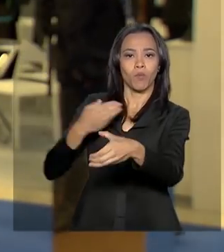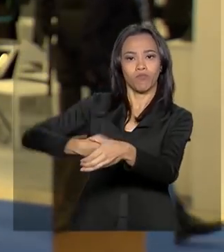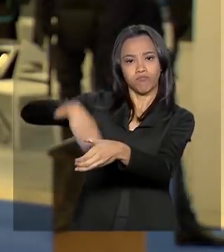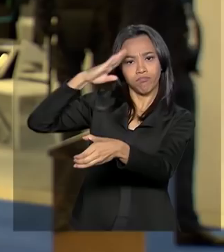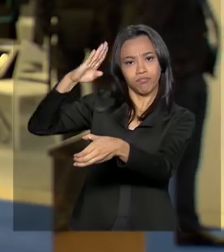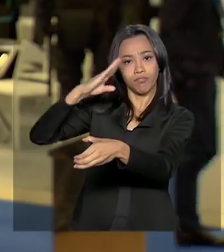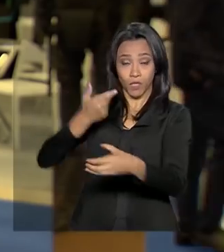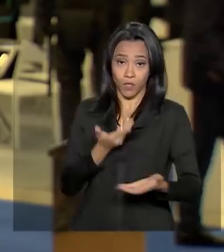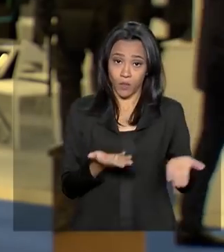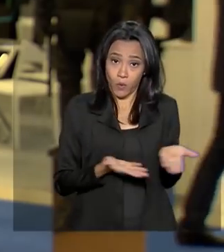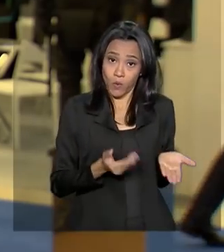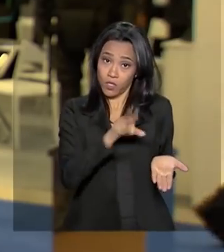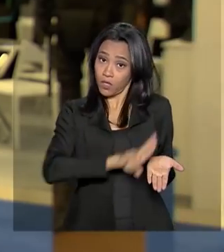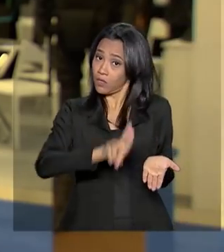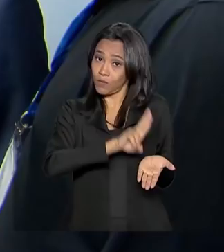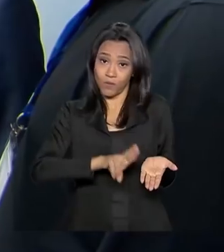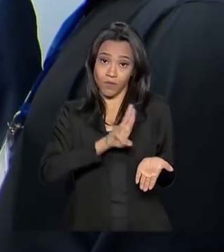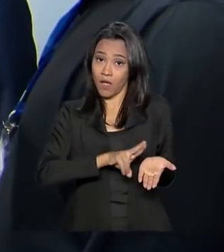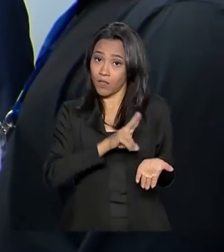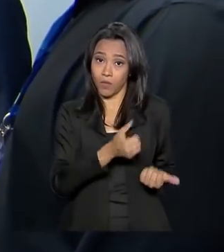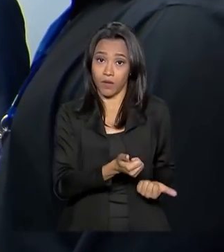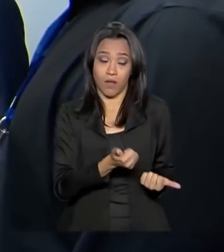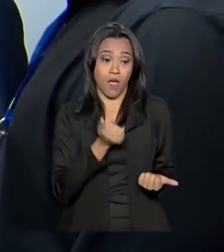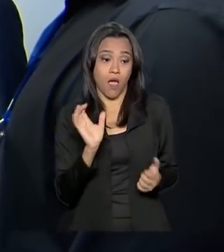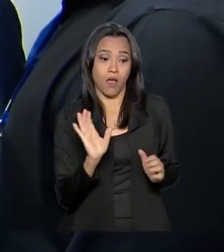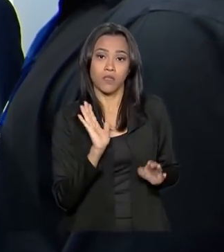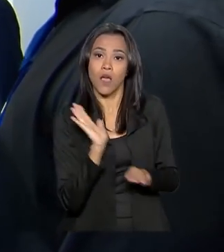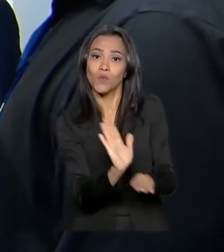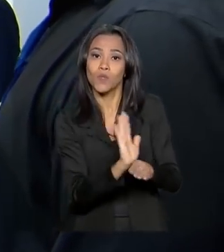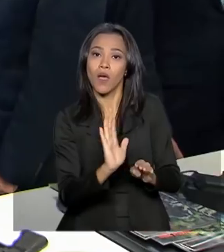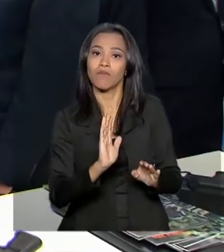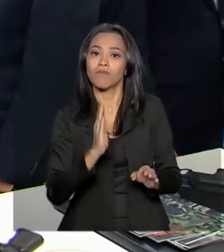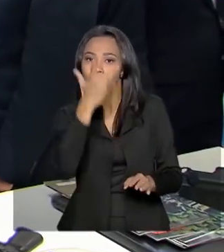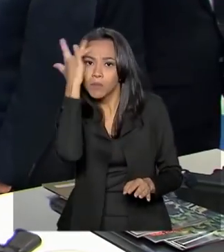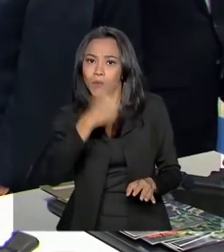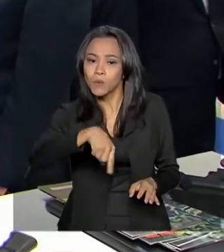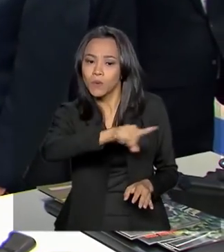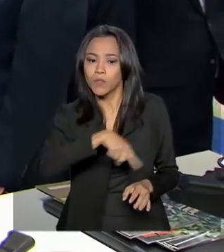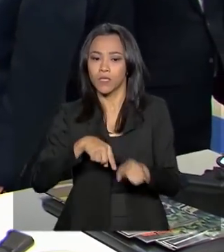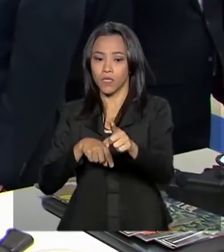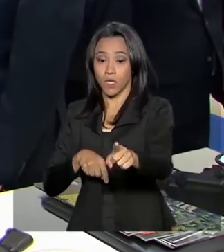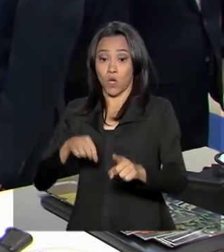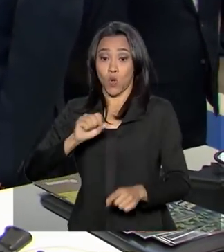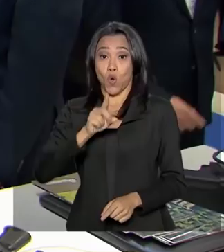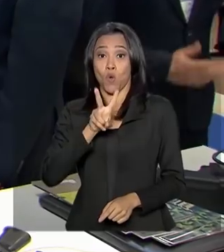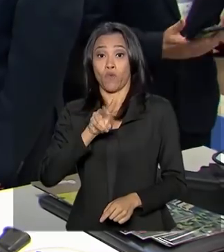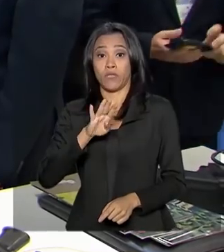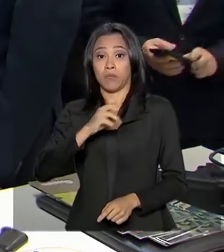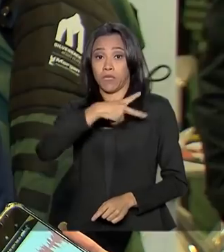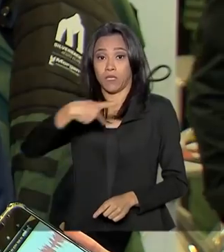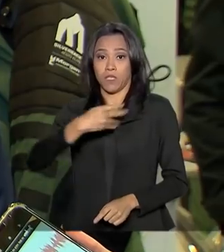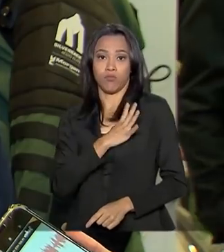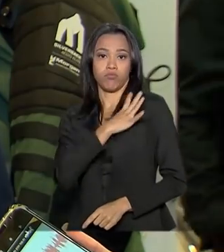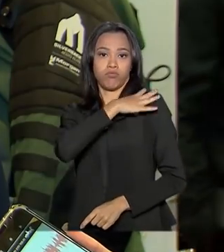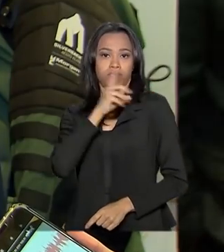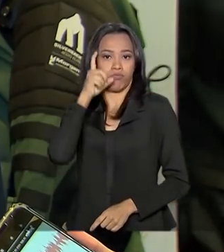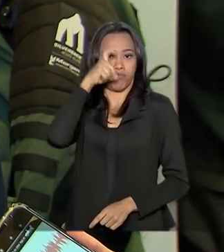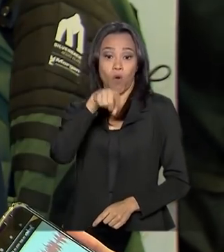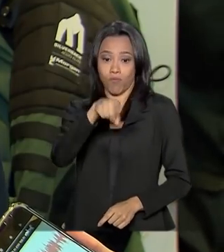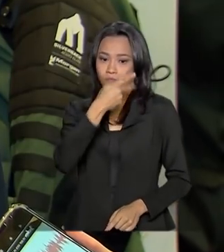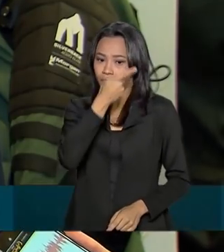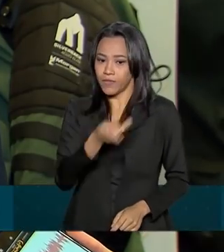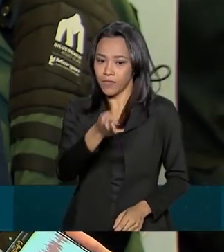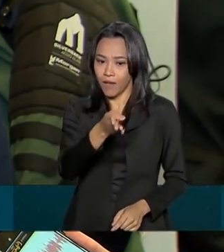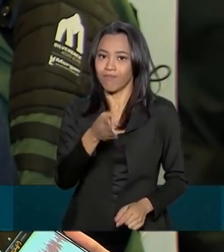para soluções de resgate. O vice-presidente, Hamilton Mourão, visitou a conferência e conheceu os produtos. Isso é fundamental